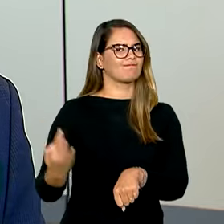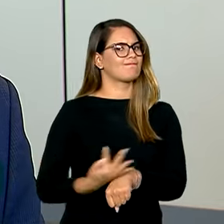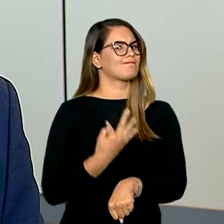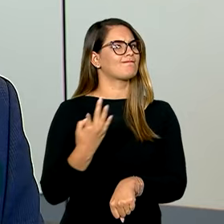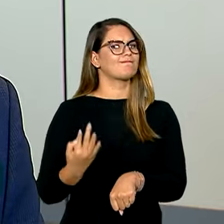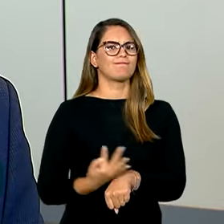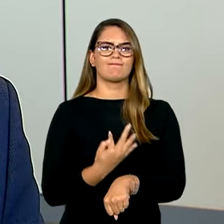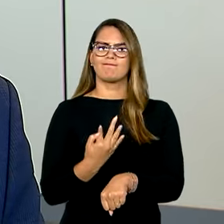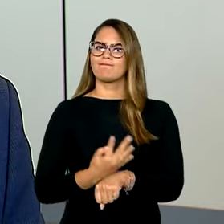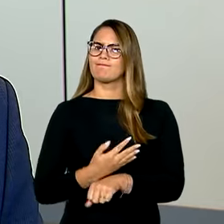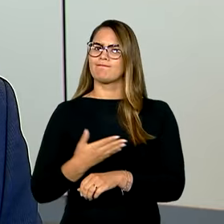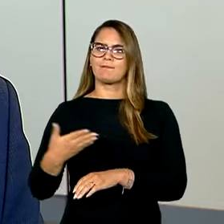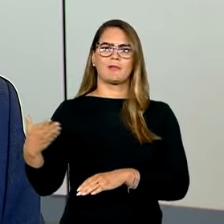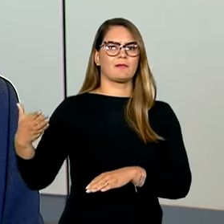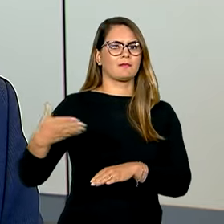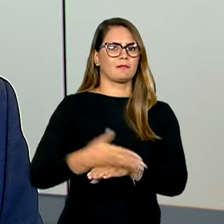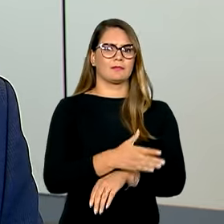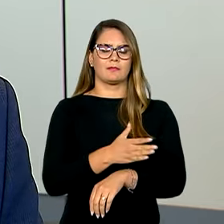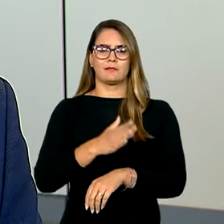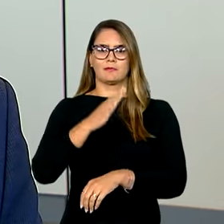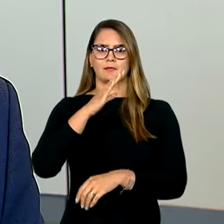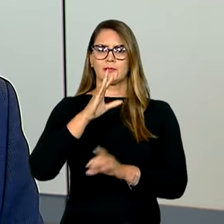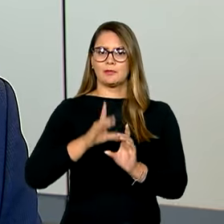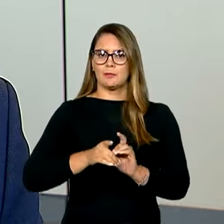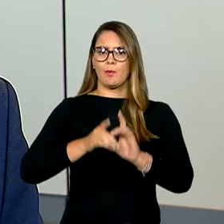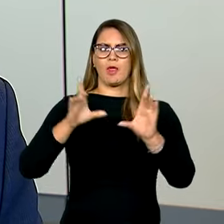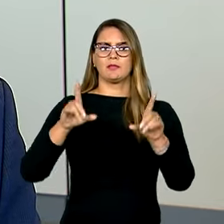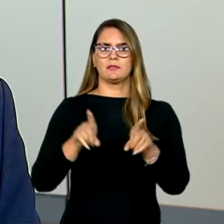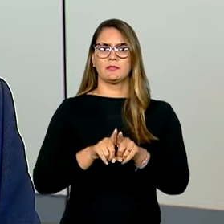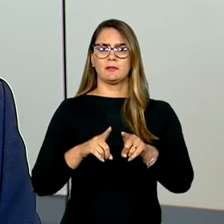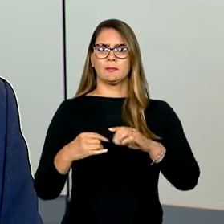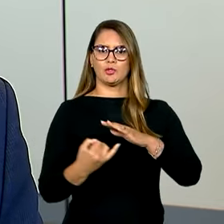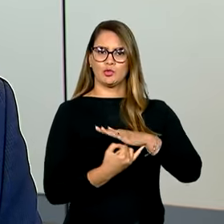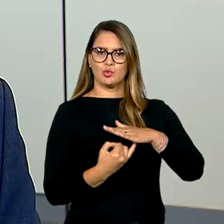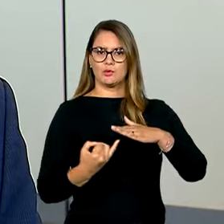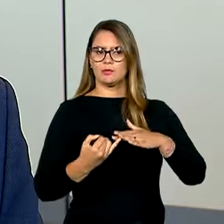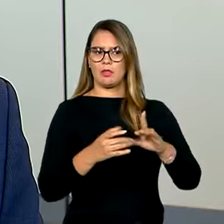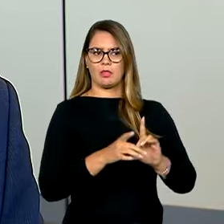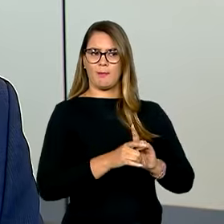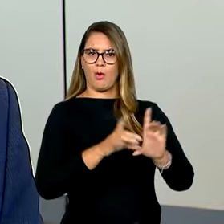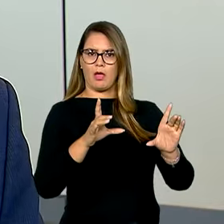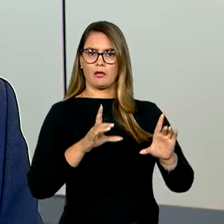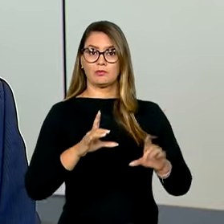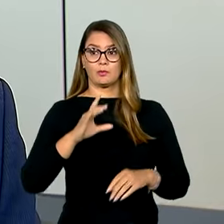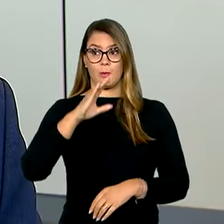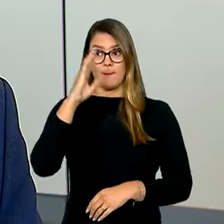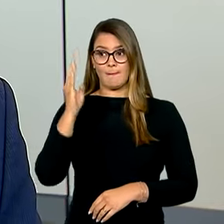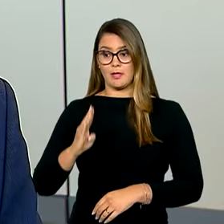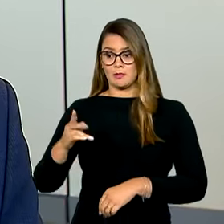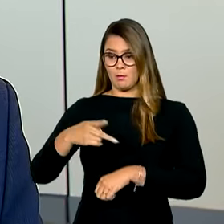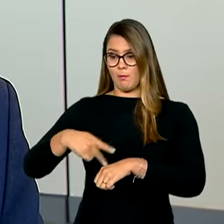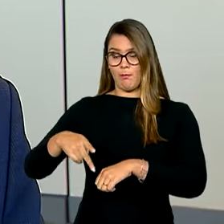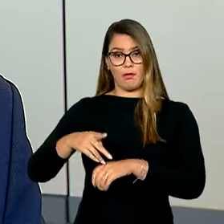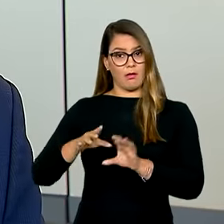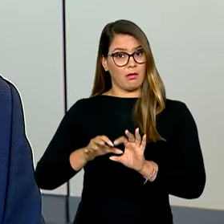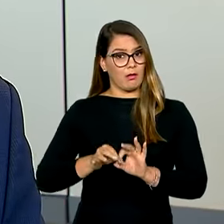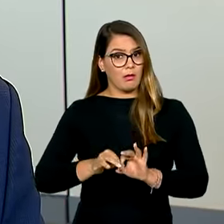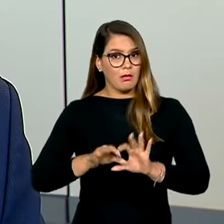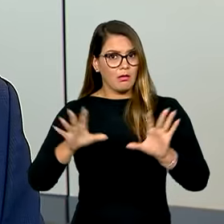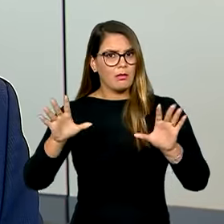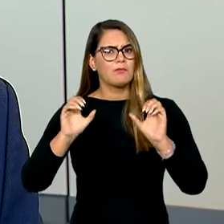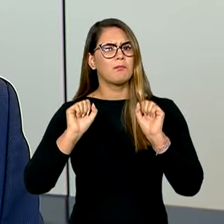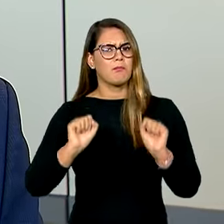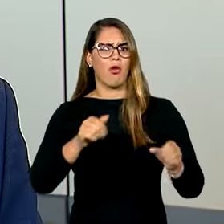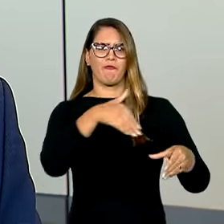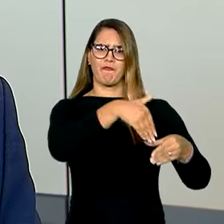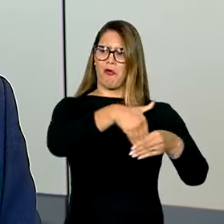Intolerável atacar a democracia e as instituições democráticas. O Brasil é um país livre, todo mundo pode